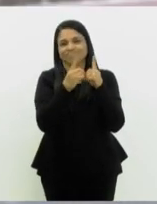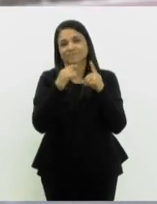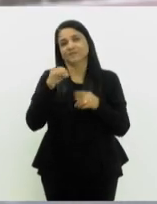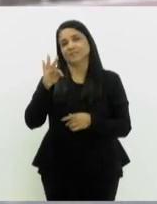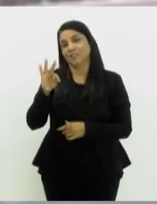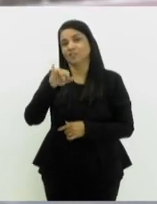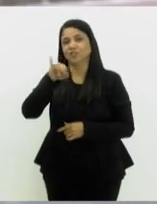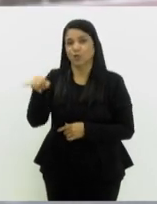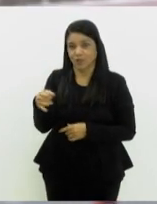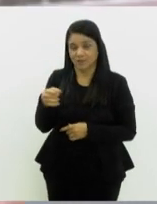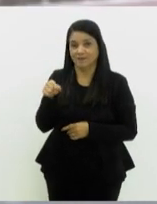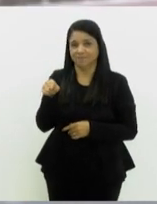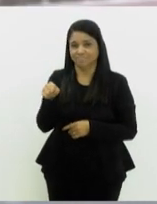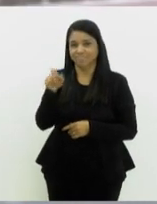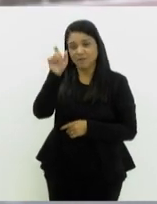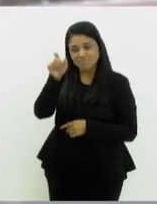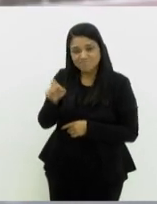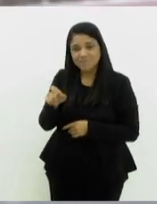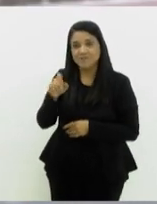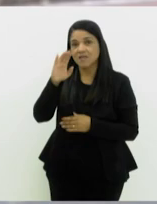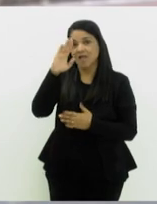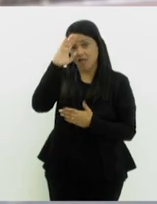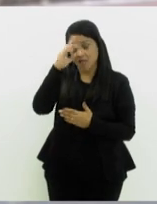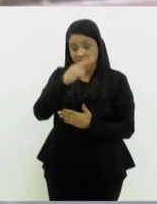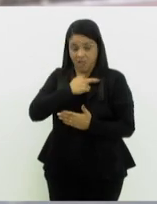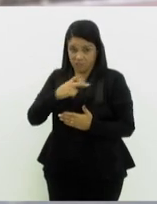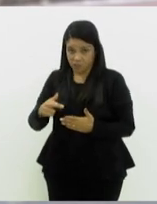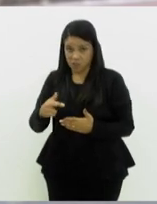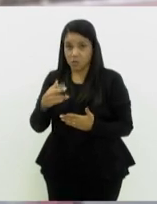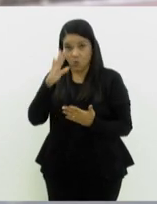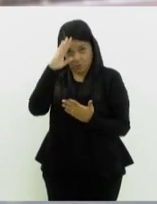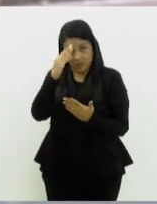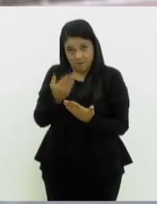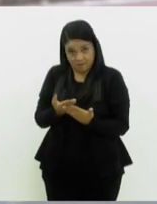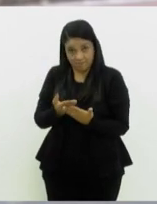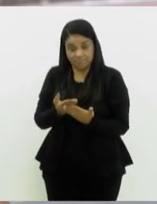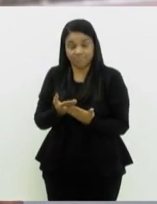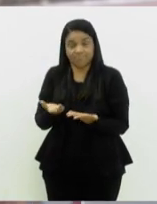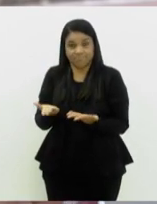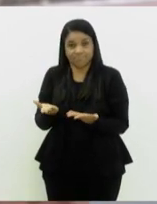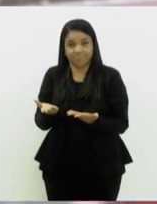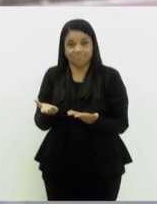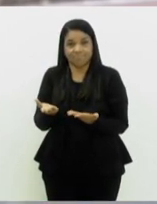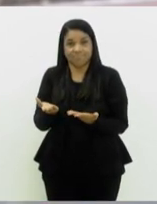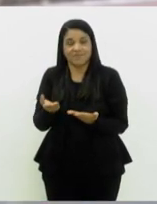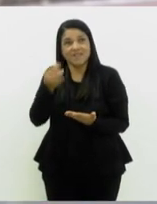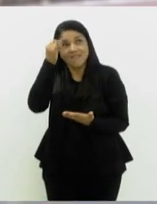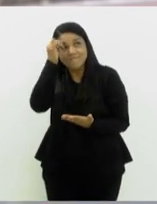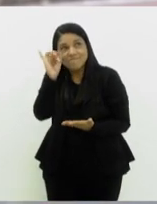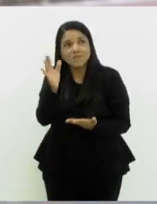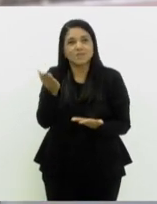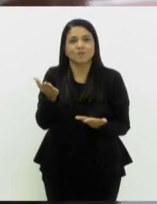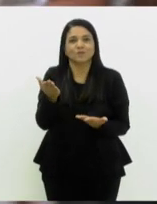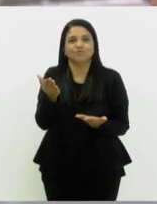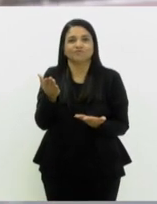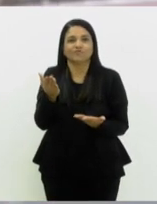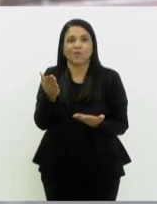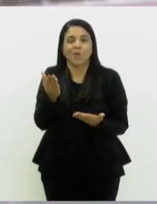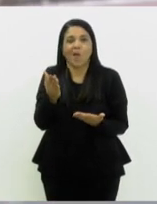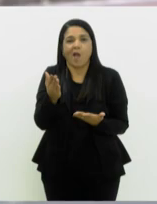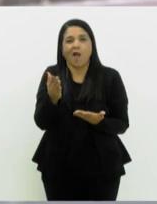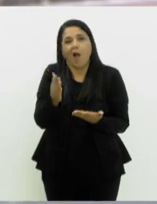São as pessoas que, por uma crença religiosa, elas evitam ou recusam determinados